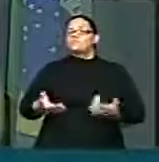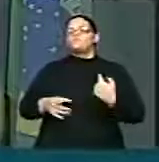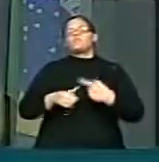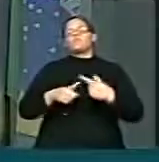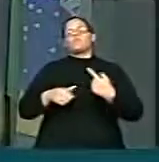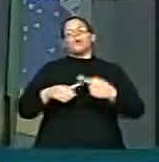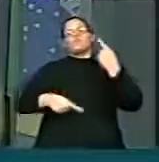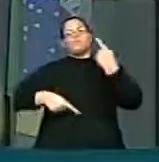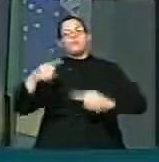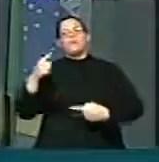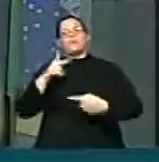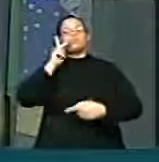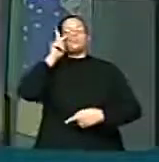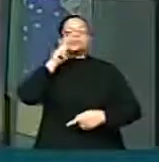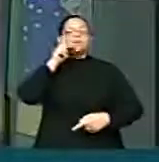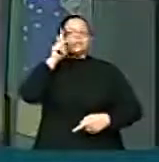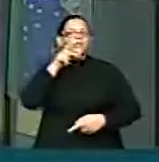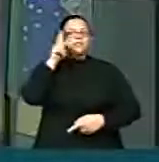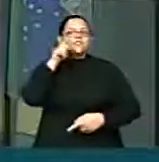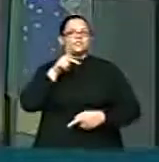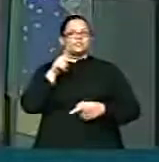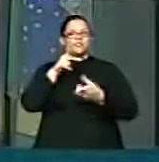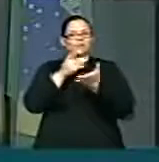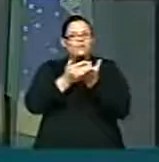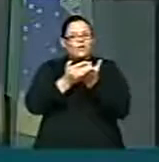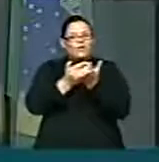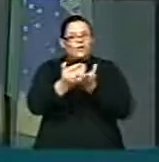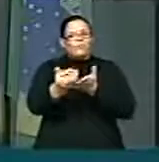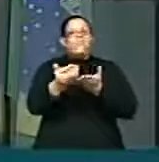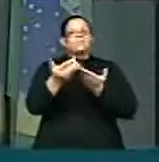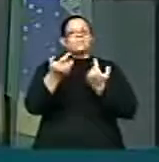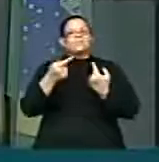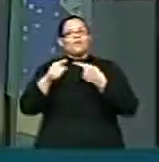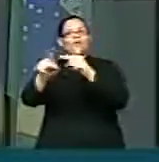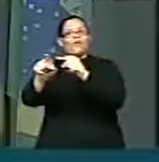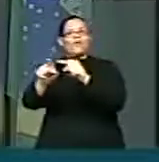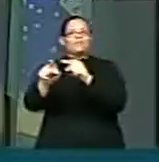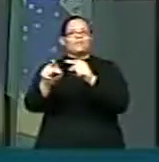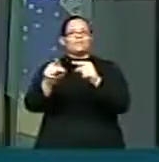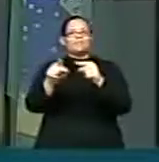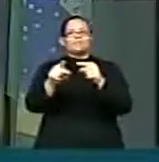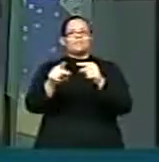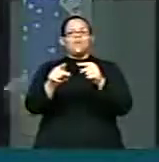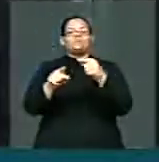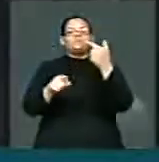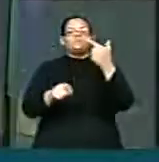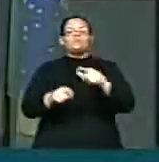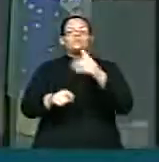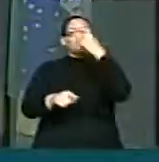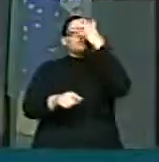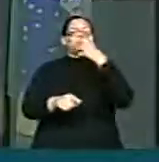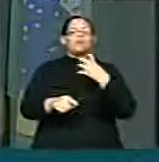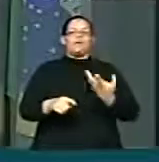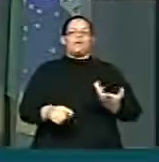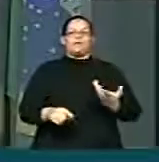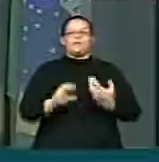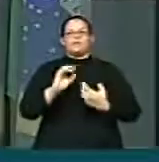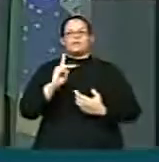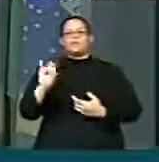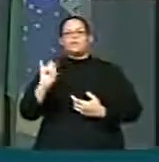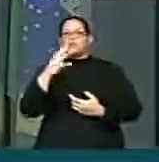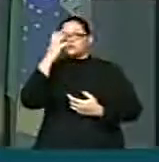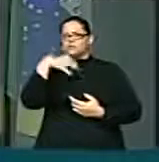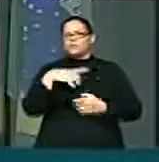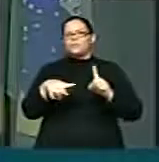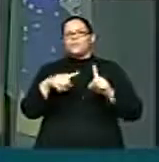a ter campo dentro de um trabalho investigativo tão sério como a CPI. Hoje, por exemplo, nós estamos